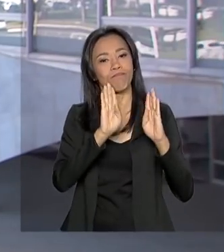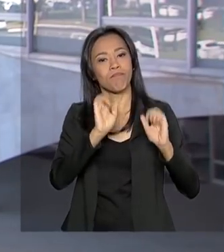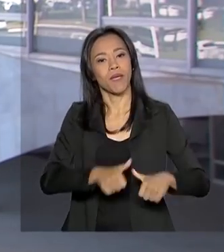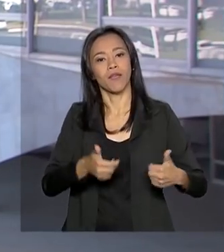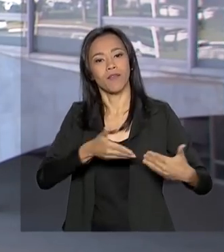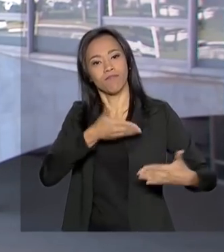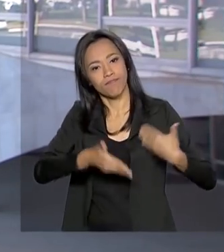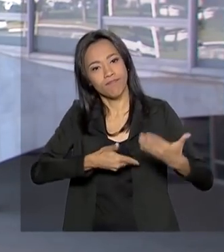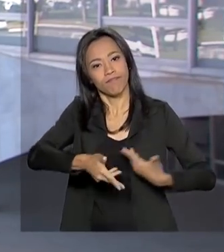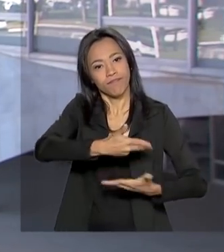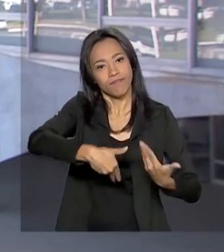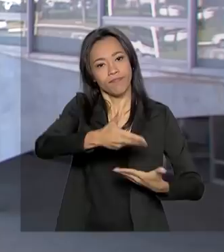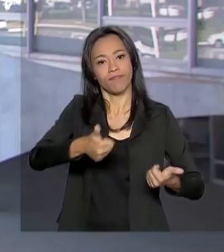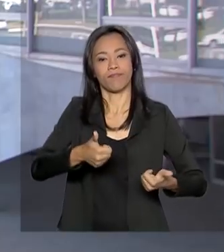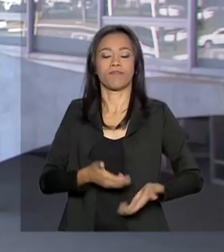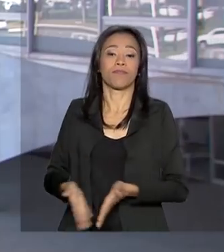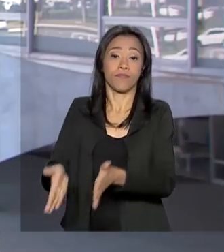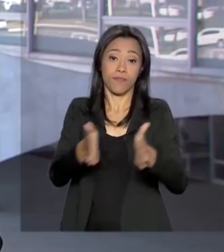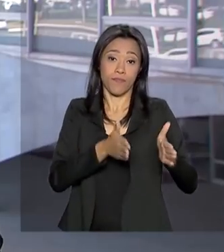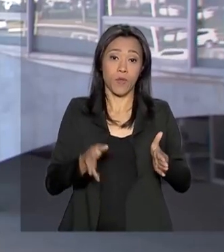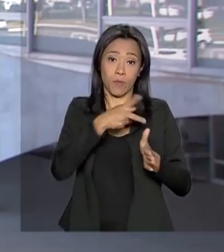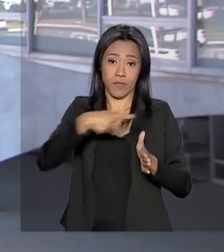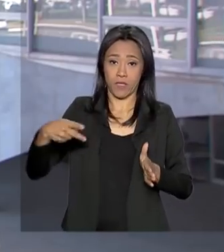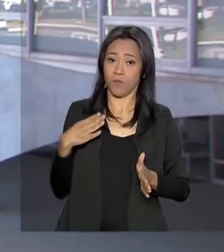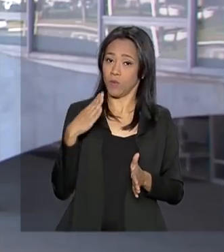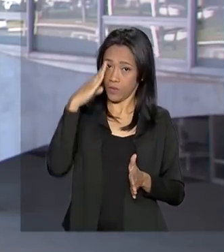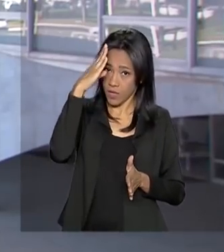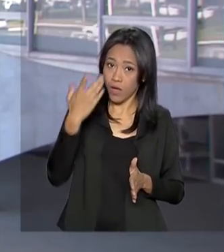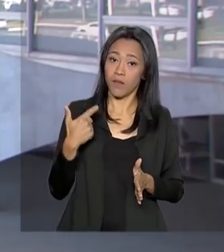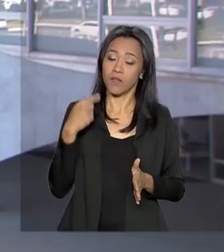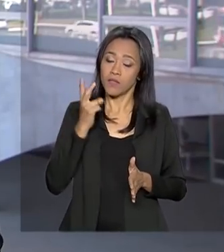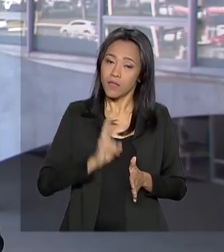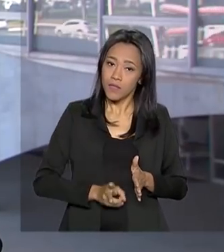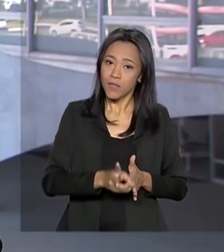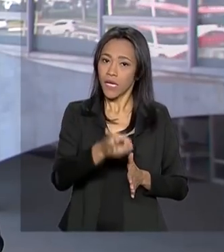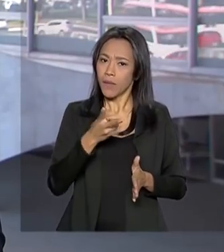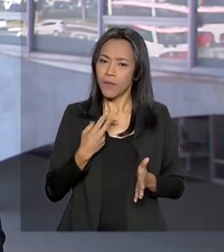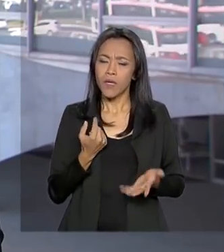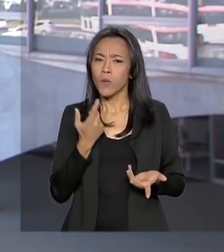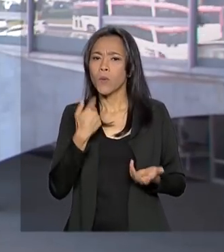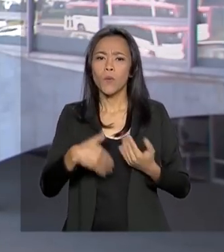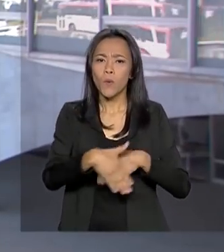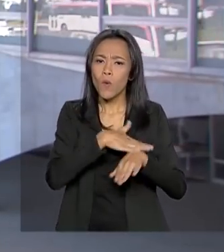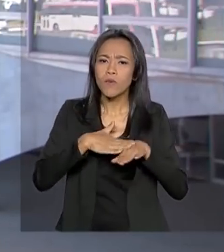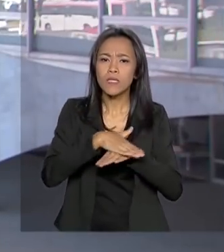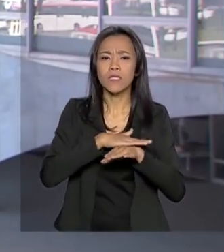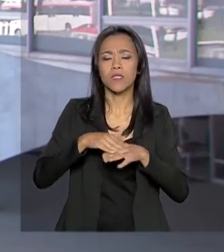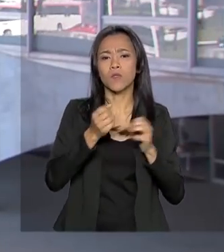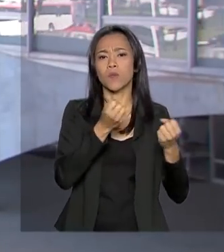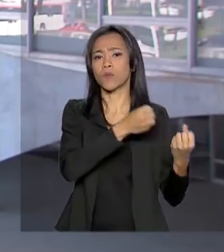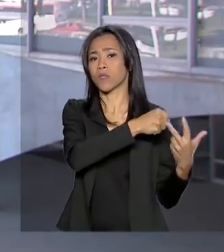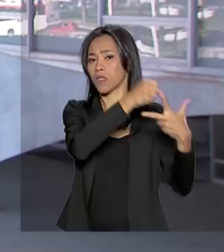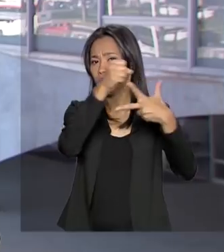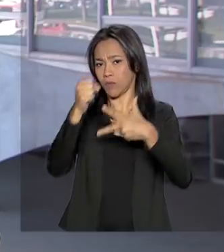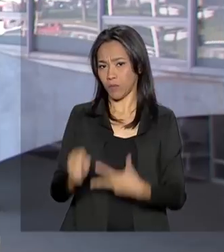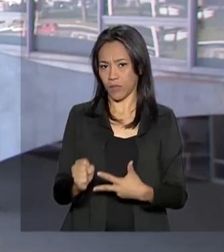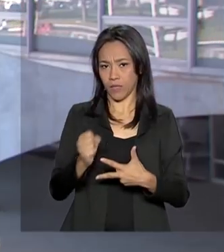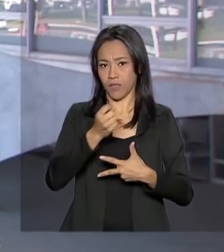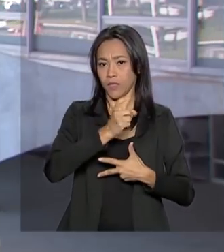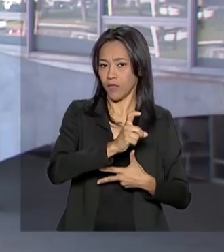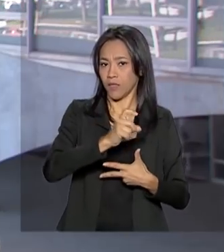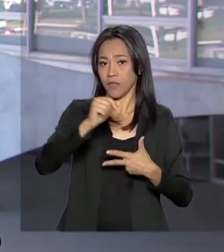Olha, o presidente Jair Bolsonaro vem costurando aí um entendimento entre os três poderes em